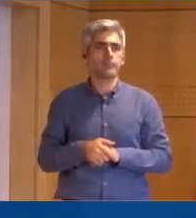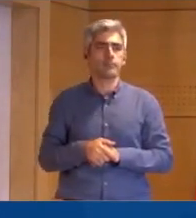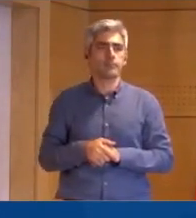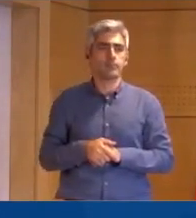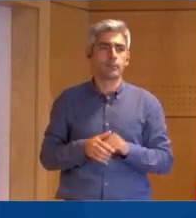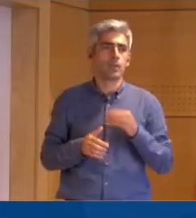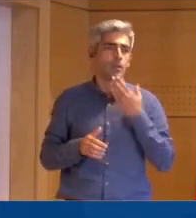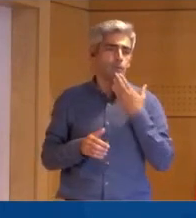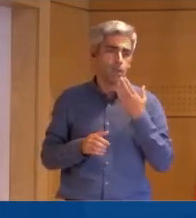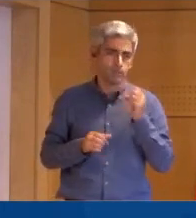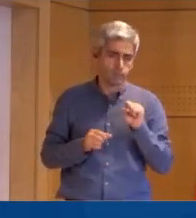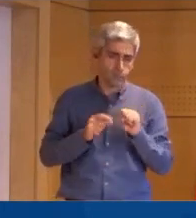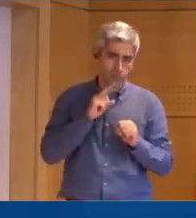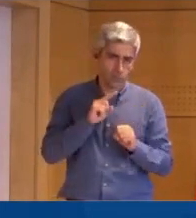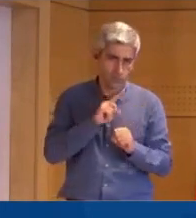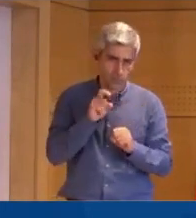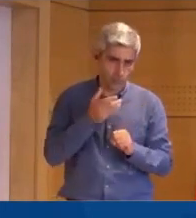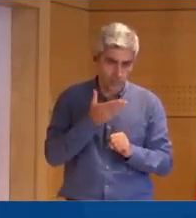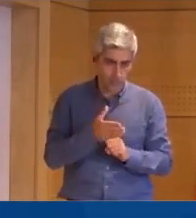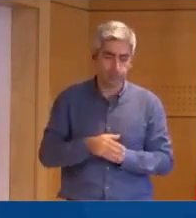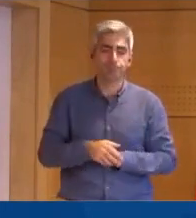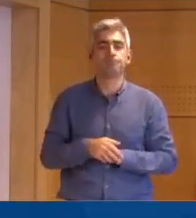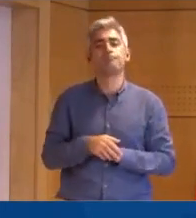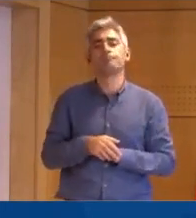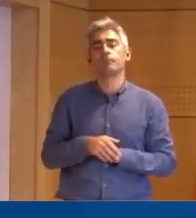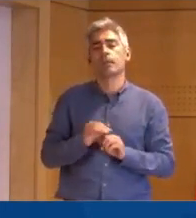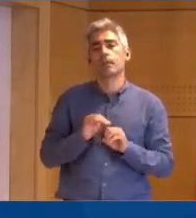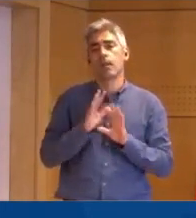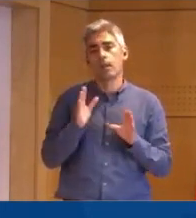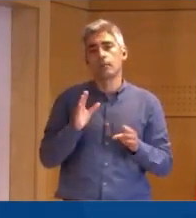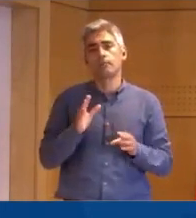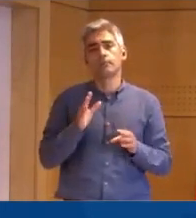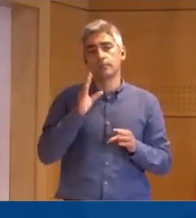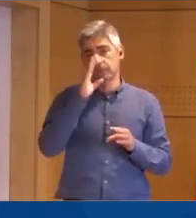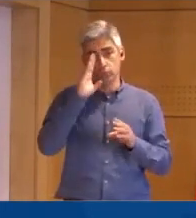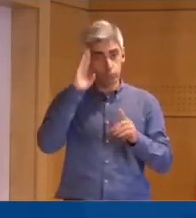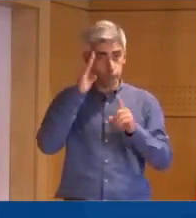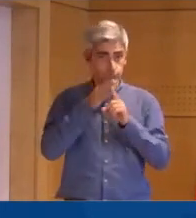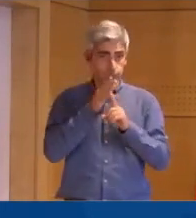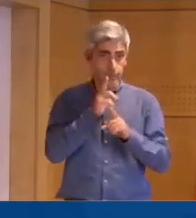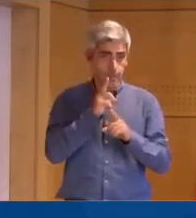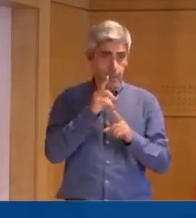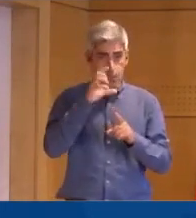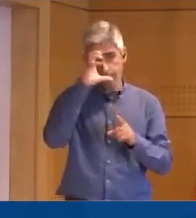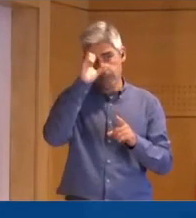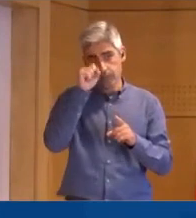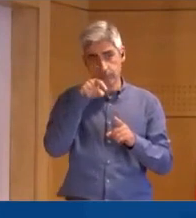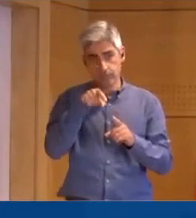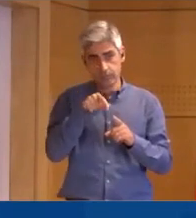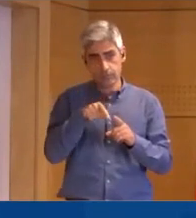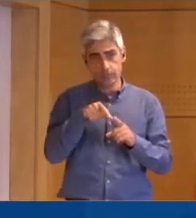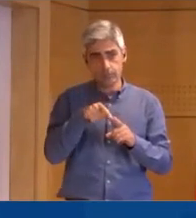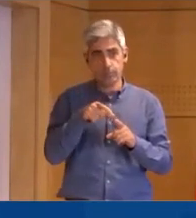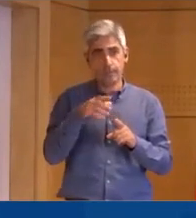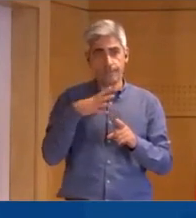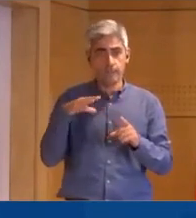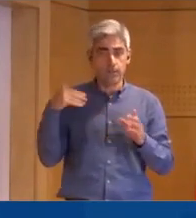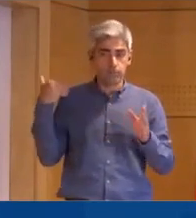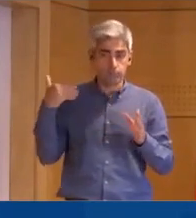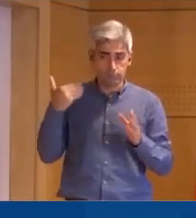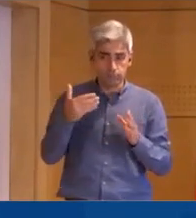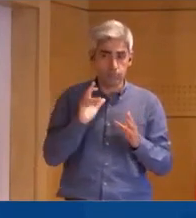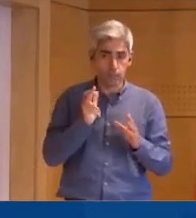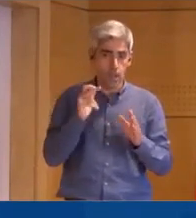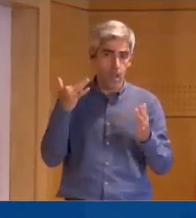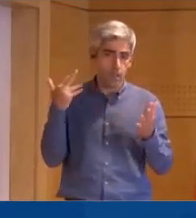Muito obrigada pela questão que foi colocada. Obviamente se o objetivo do Governo é um objetivo que tem vindo a ser